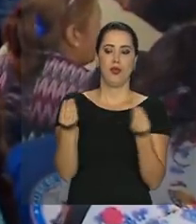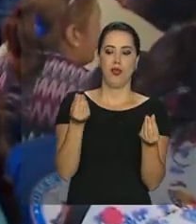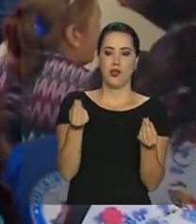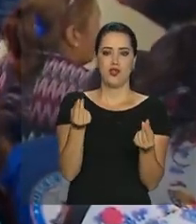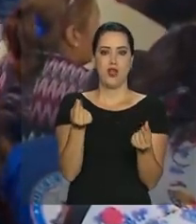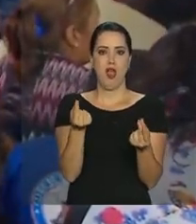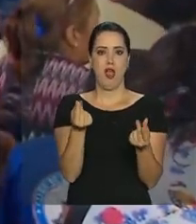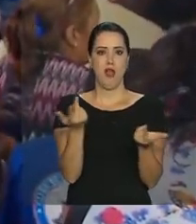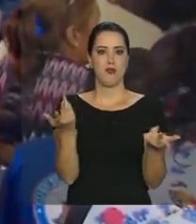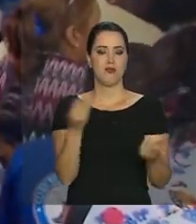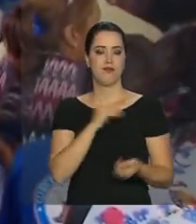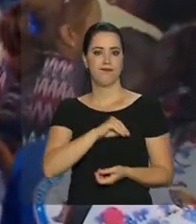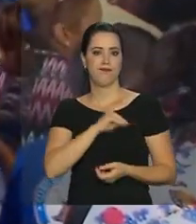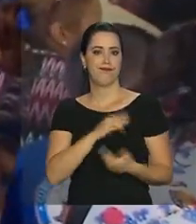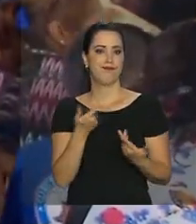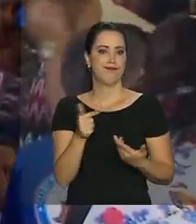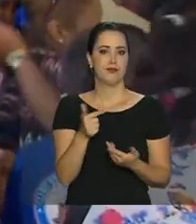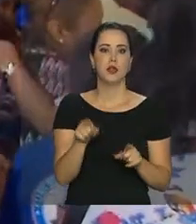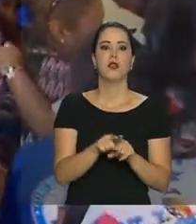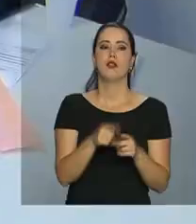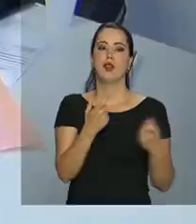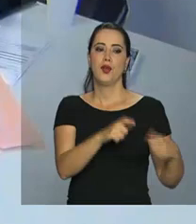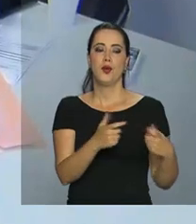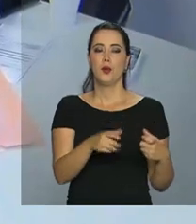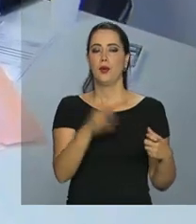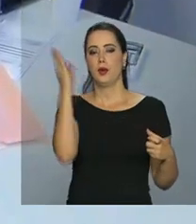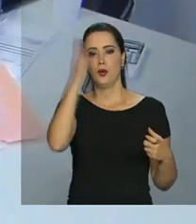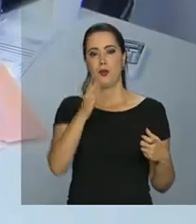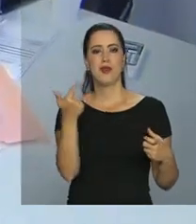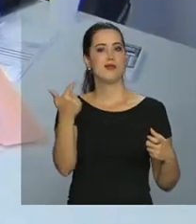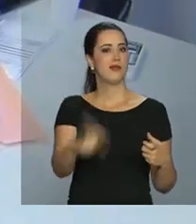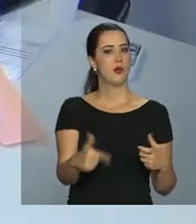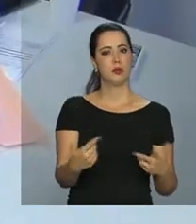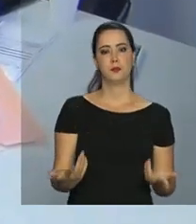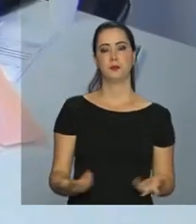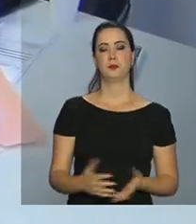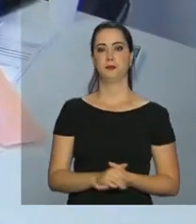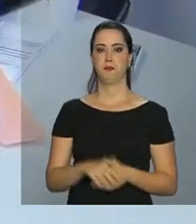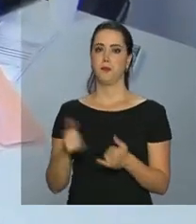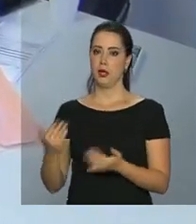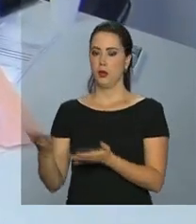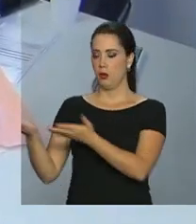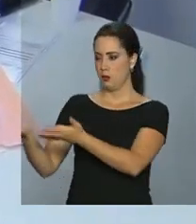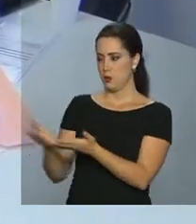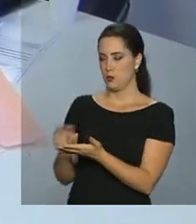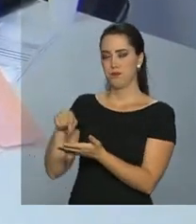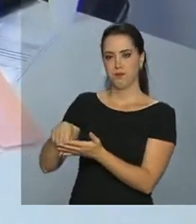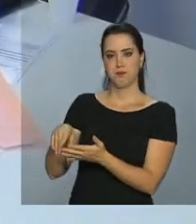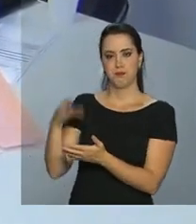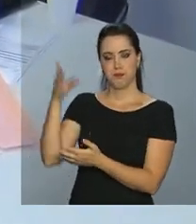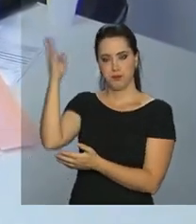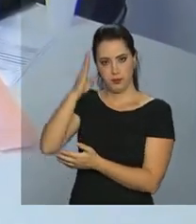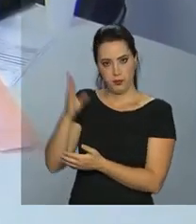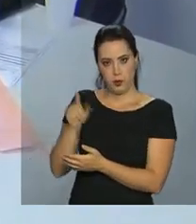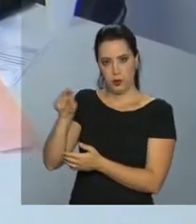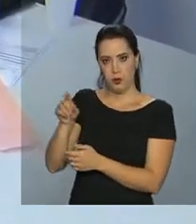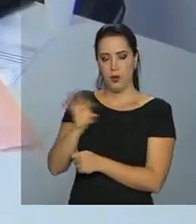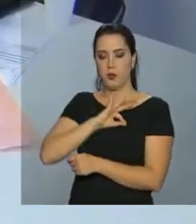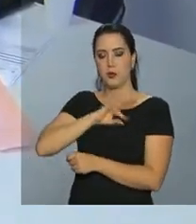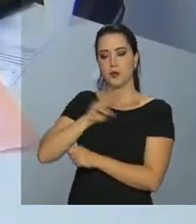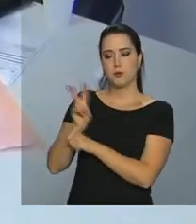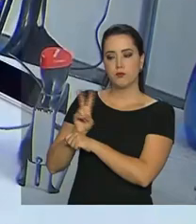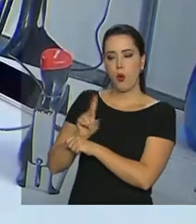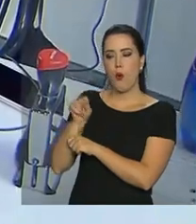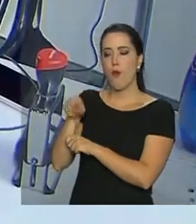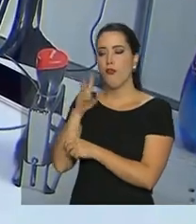financeiras e sem destino certo no Brasil. Ao chegar no Brasil, a Polícia Federal checa a documentação de todos e encaminha para a